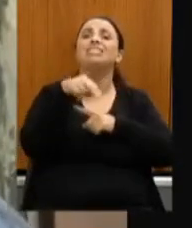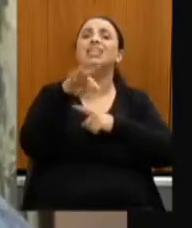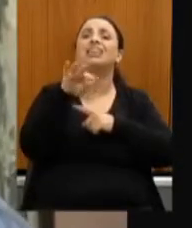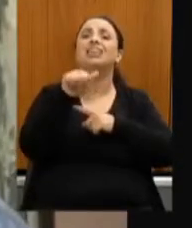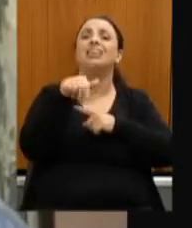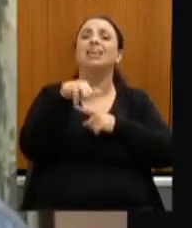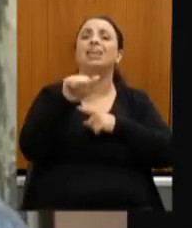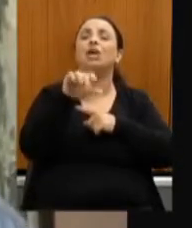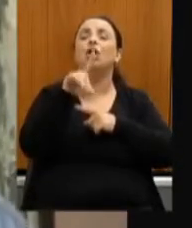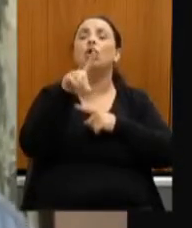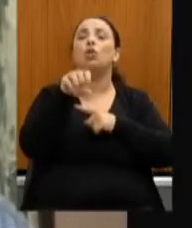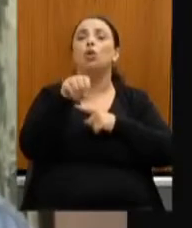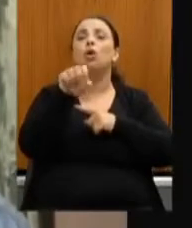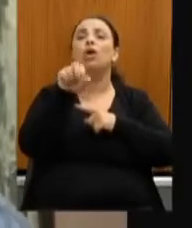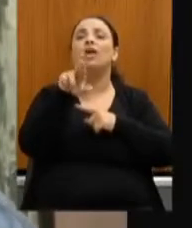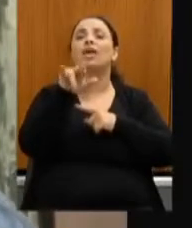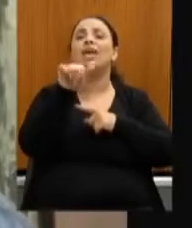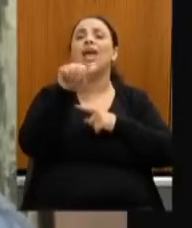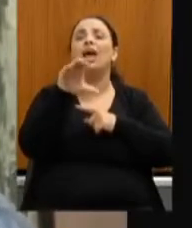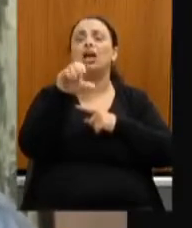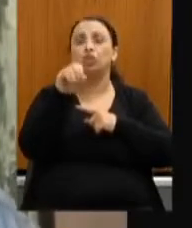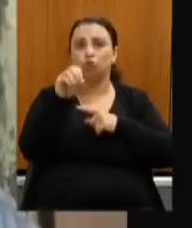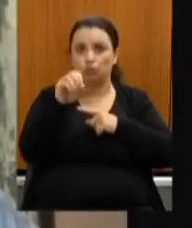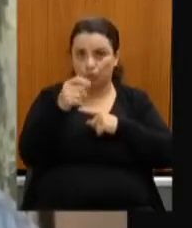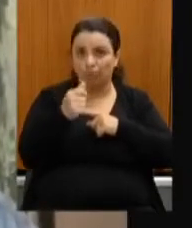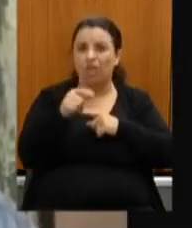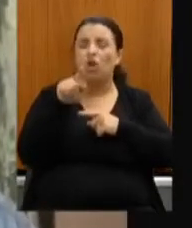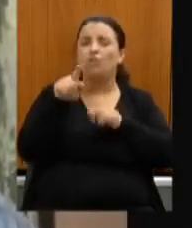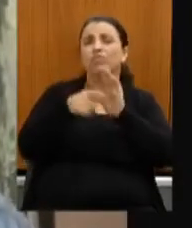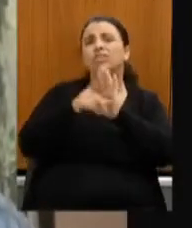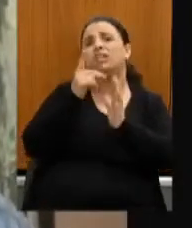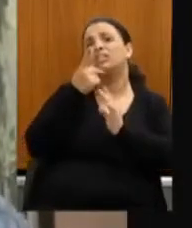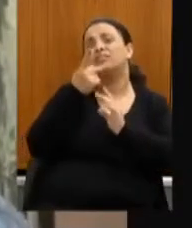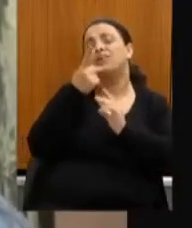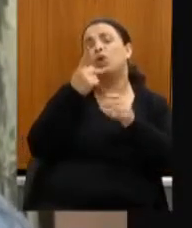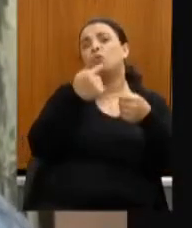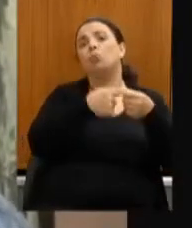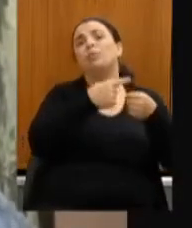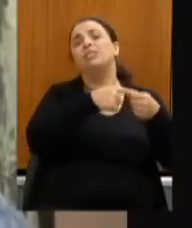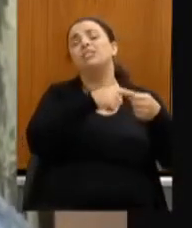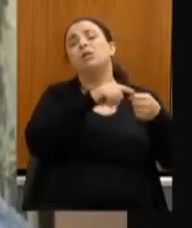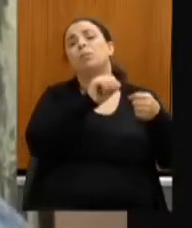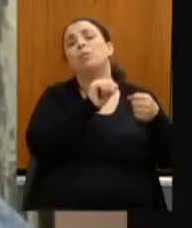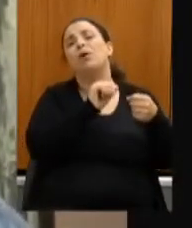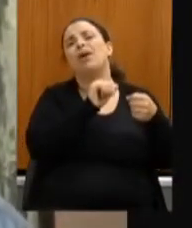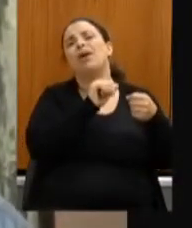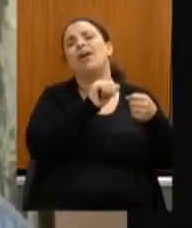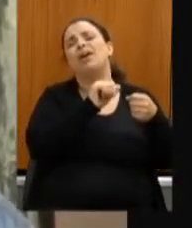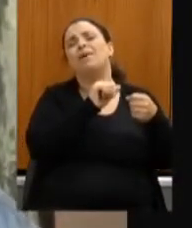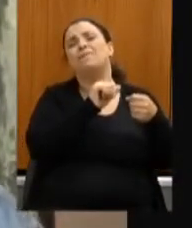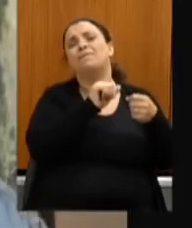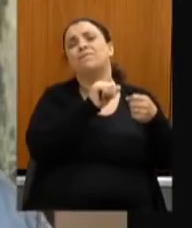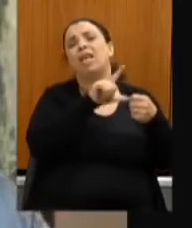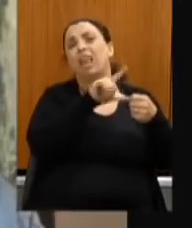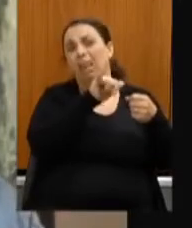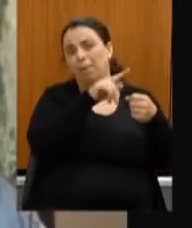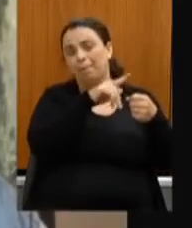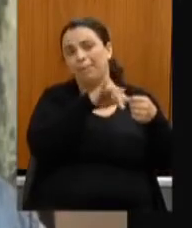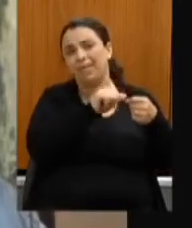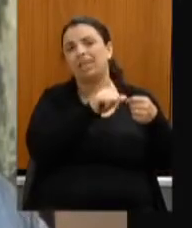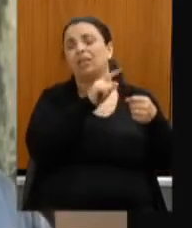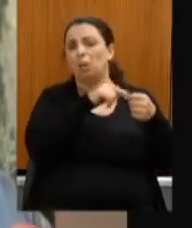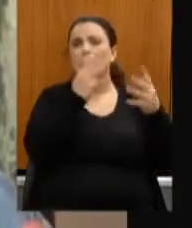da Serra que realmente é uma é uma é distrito maravilhoso é um local deslumbrante mas pra chegar